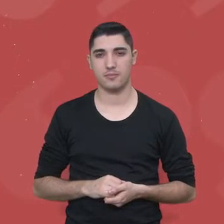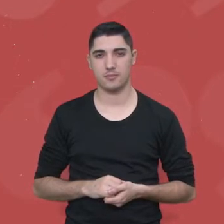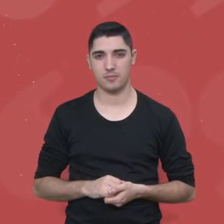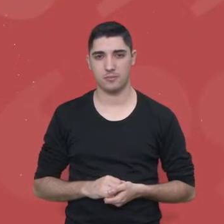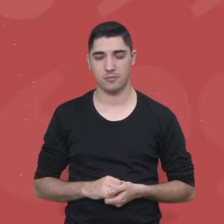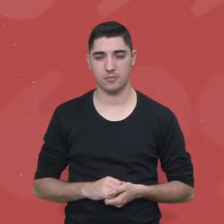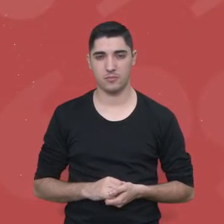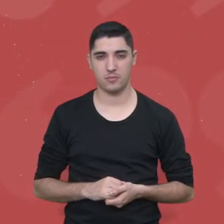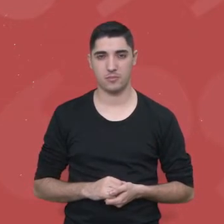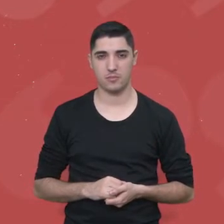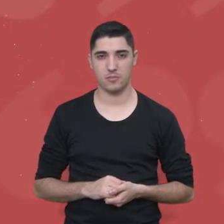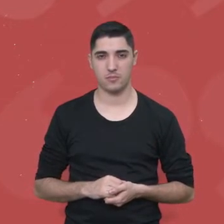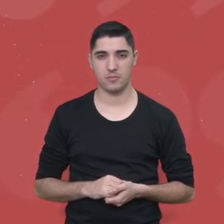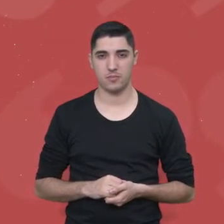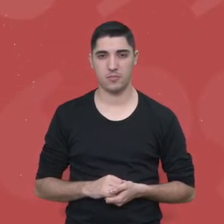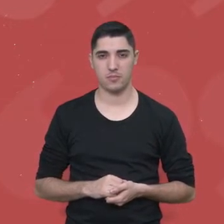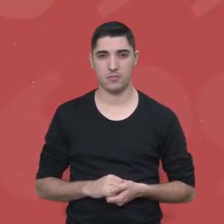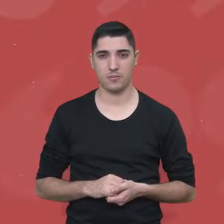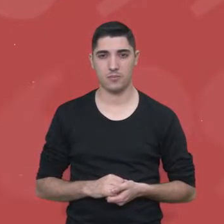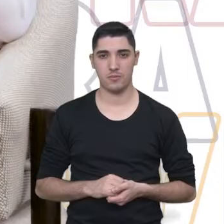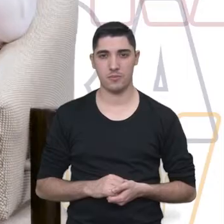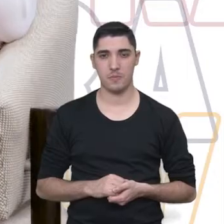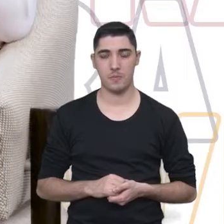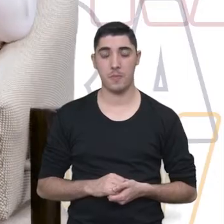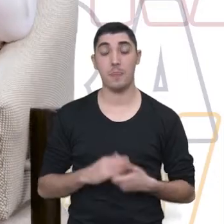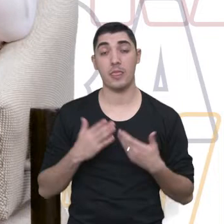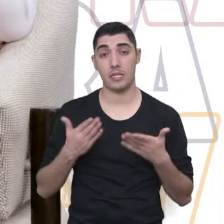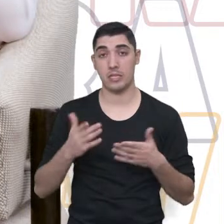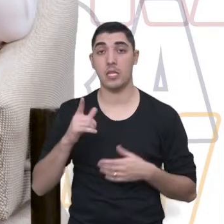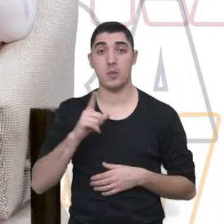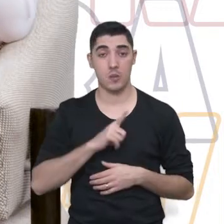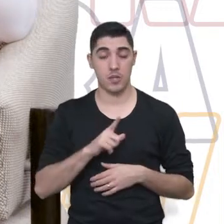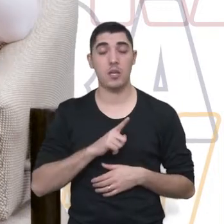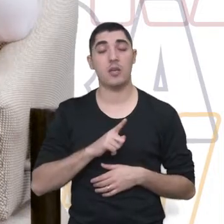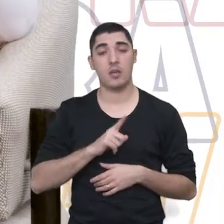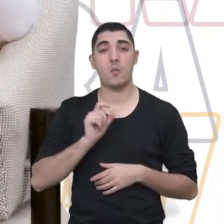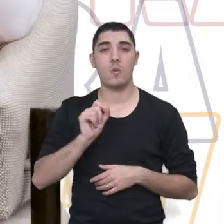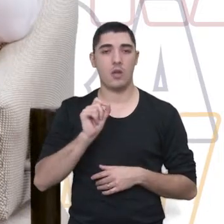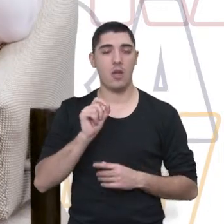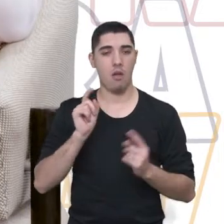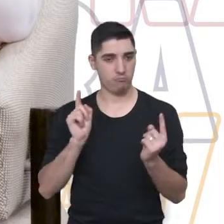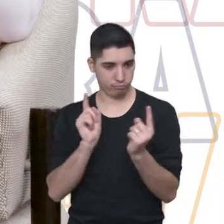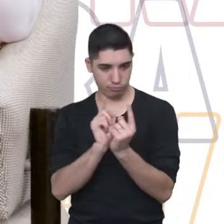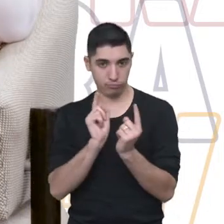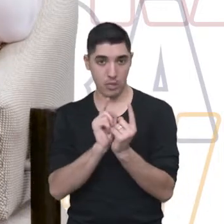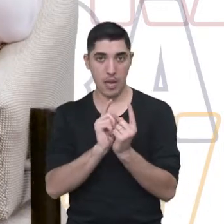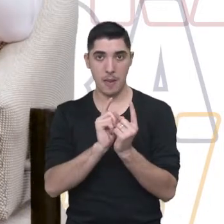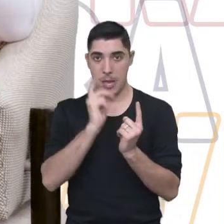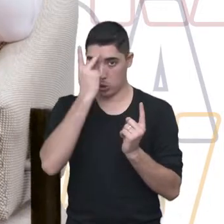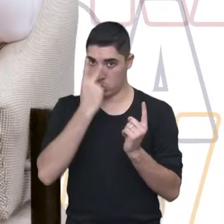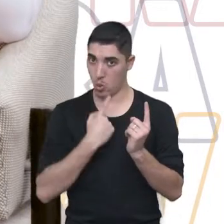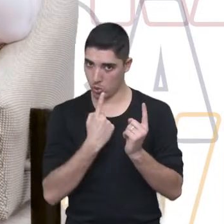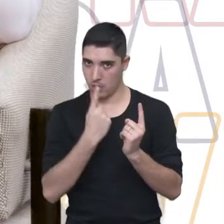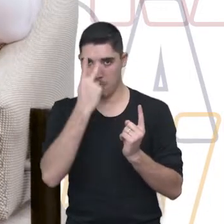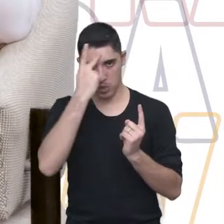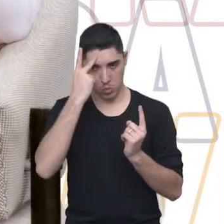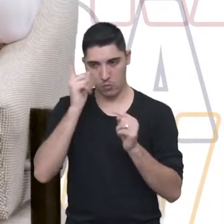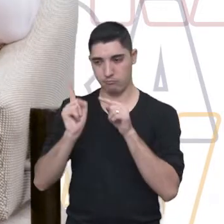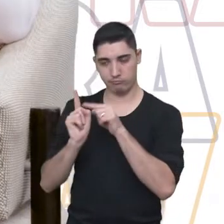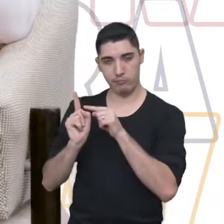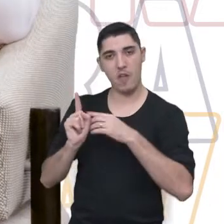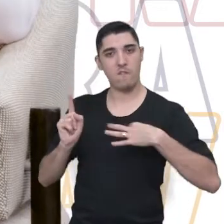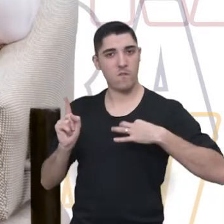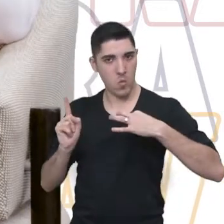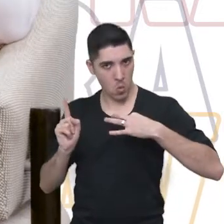é trabalhado dentro da associação? Elas são atendidas individualmente por um